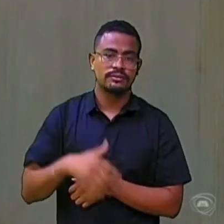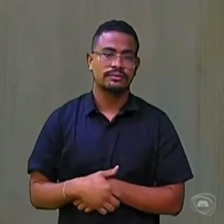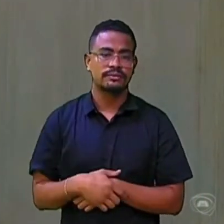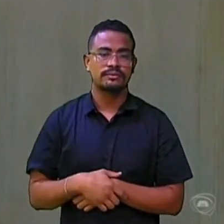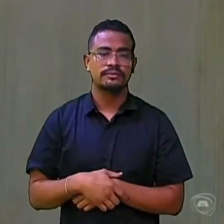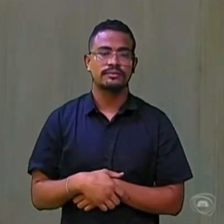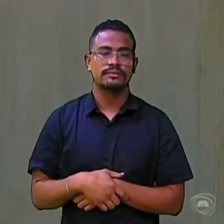que eu não tinha citado antes.